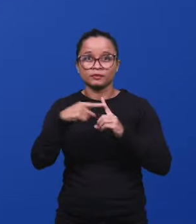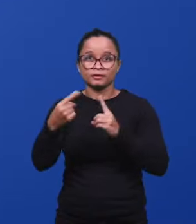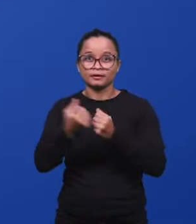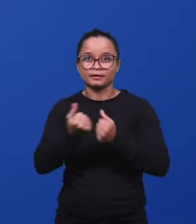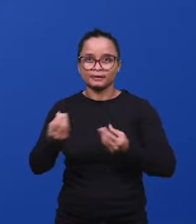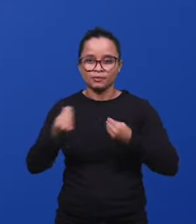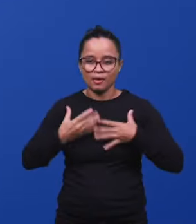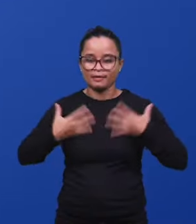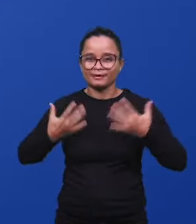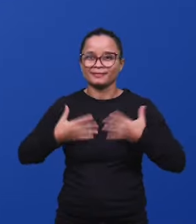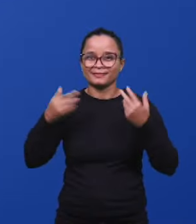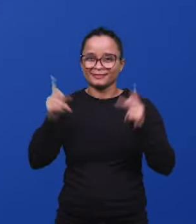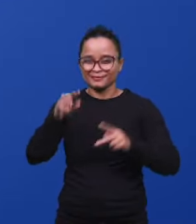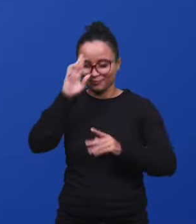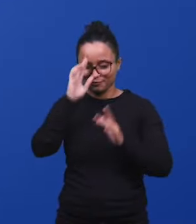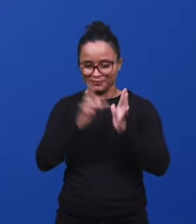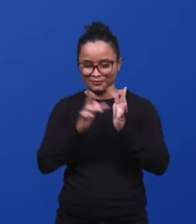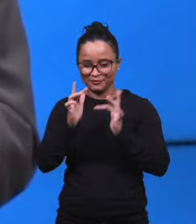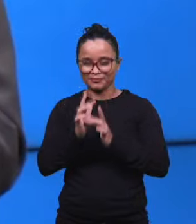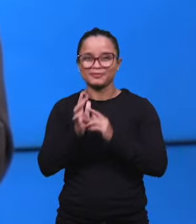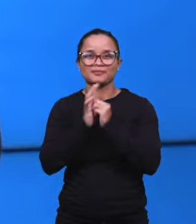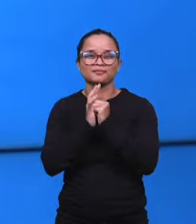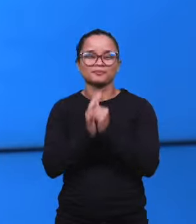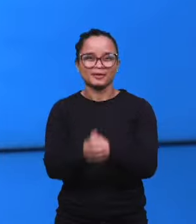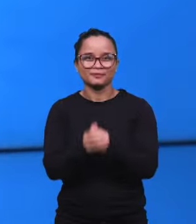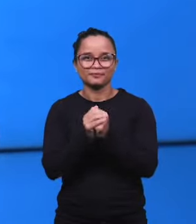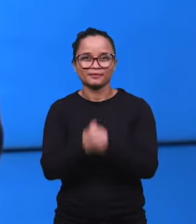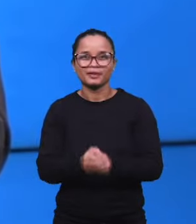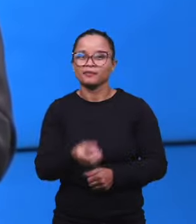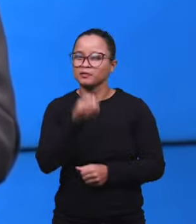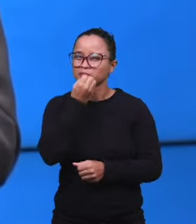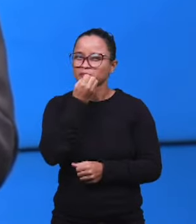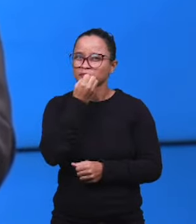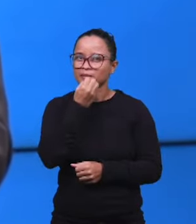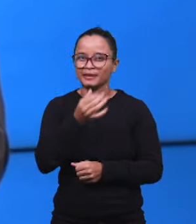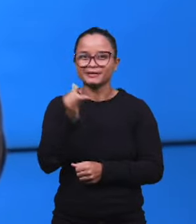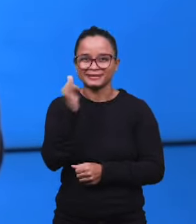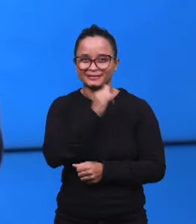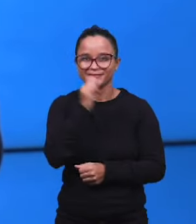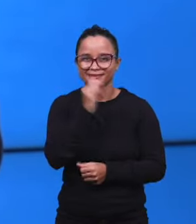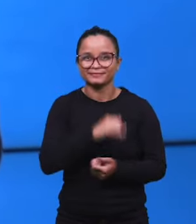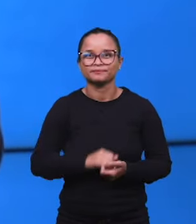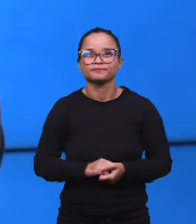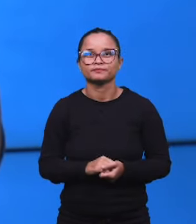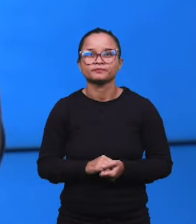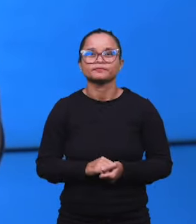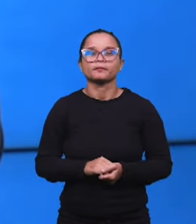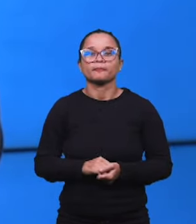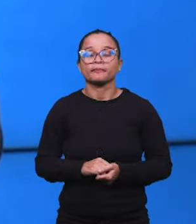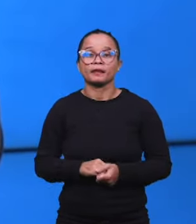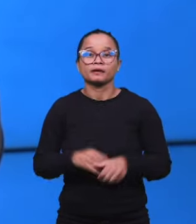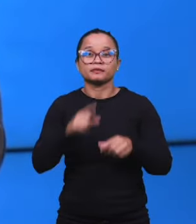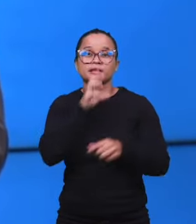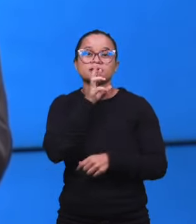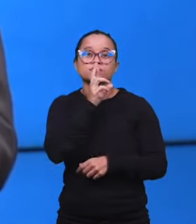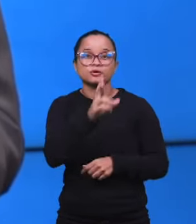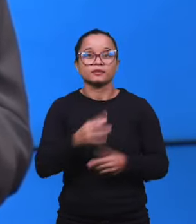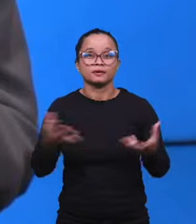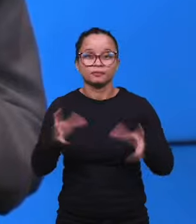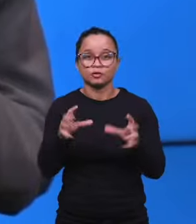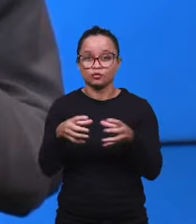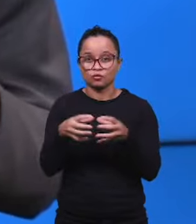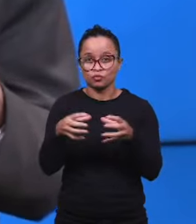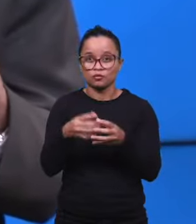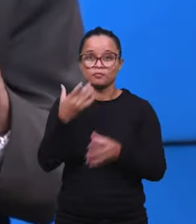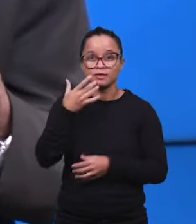que de outras joias. A paz do Senhor Jesus. Amém, Helena. Falando bem italiano, né? A Helena respondeu que a